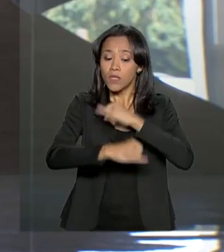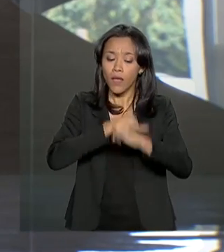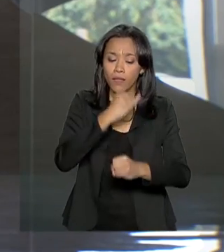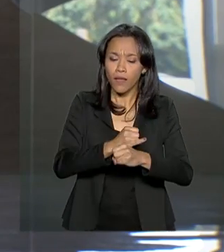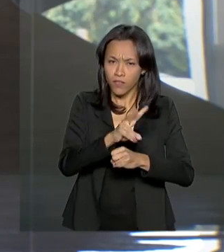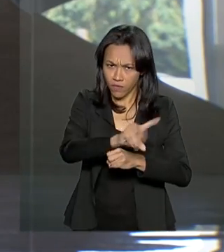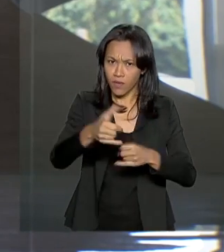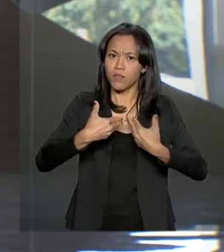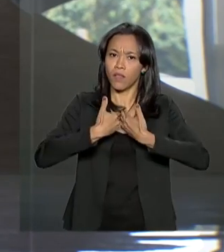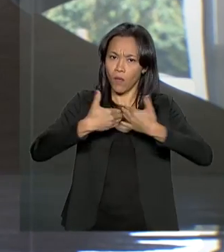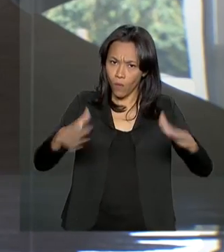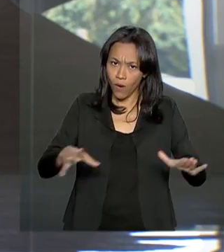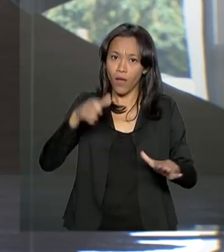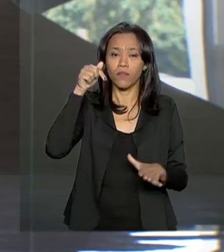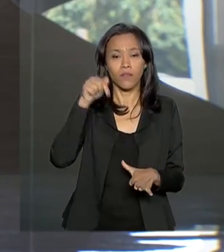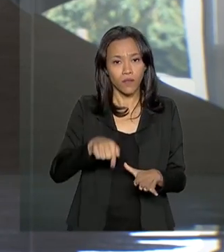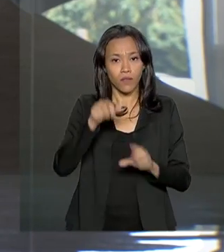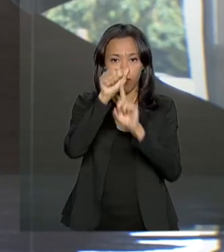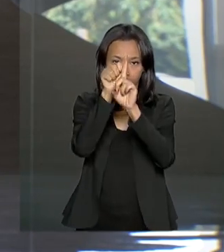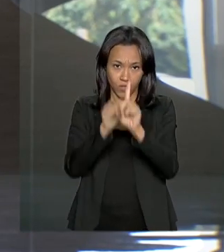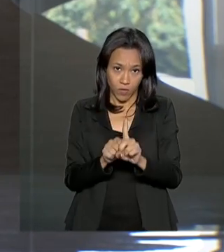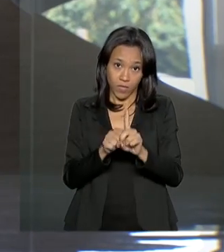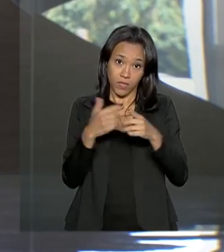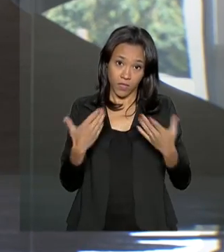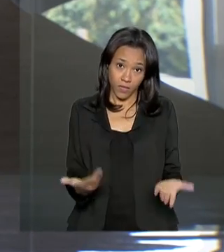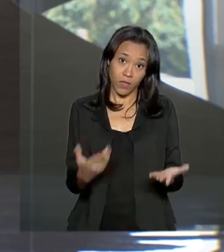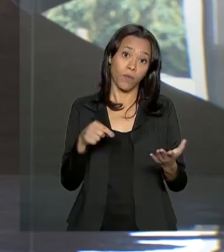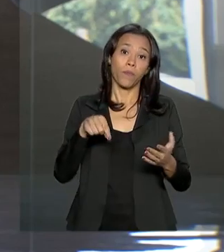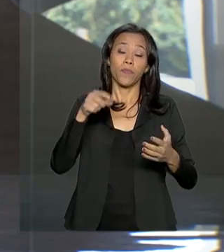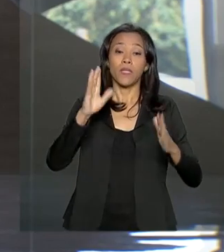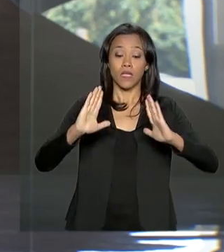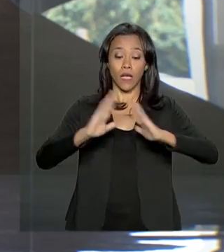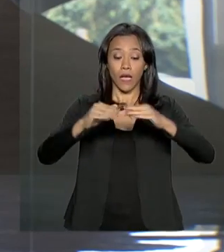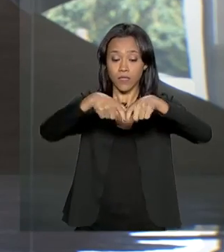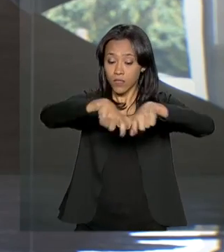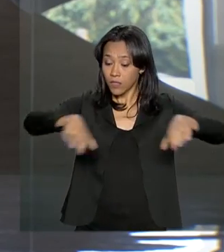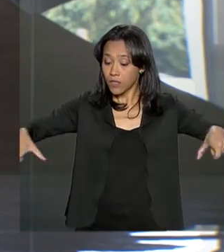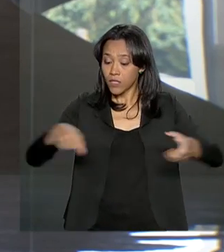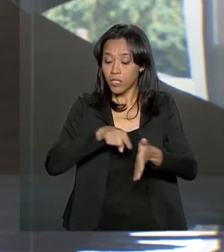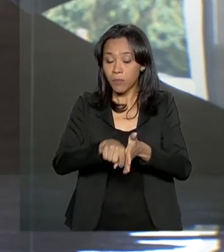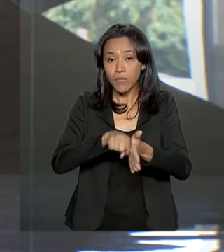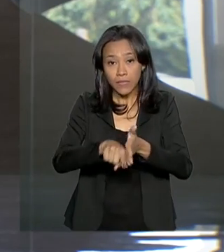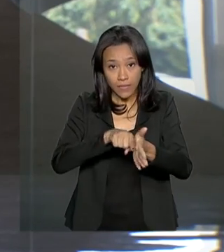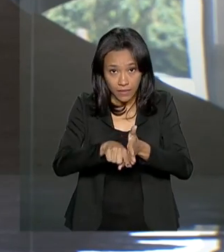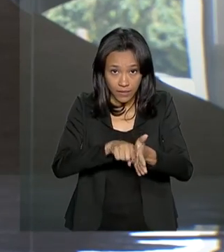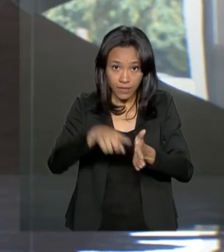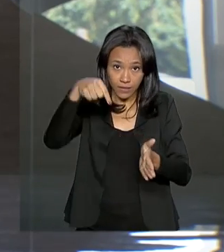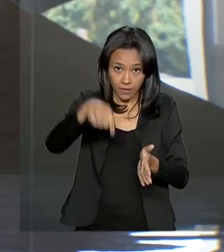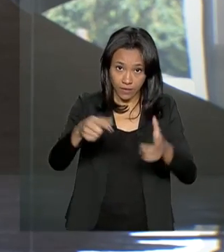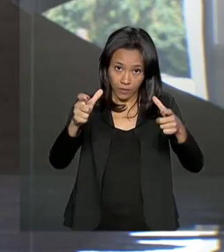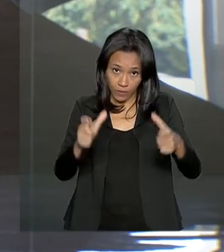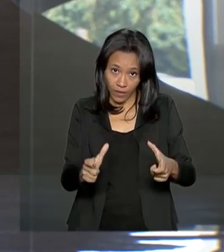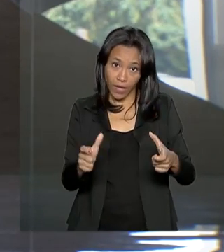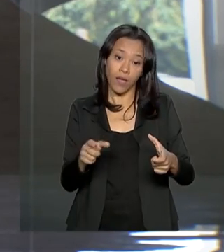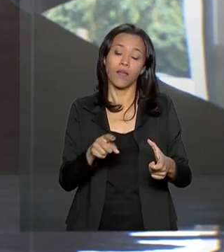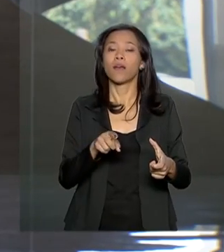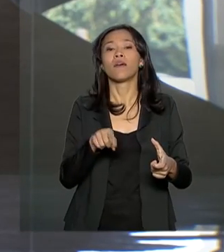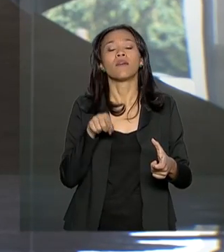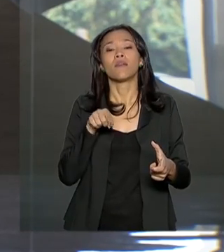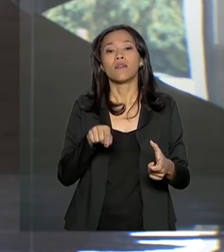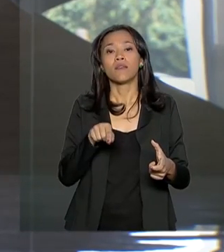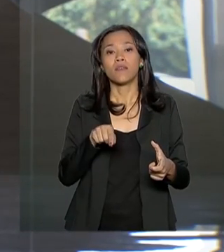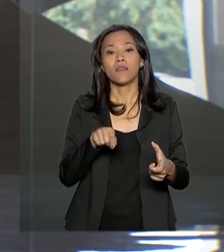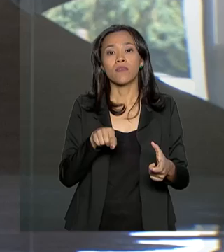inaugurado lá ainda neste mês. O comandante Ferraz afirma que, neste mês, em Comandante